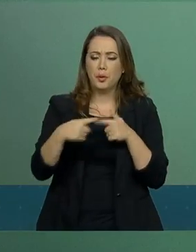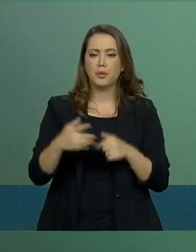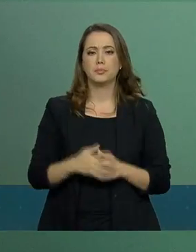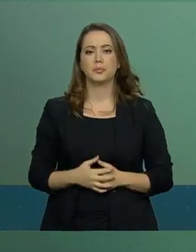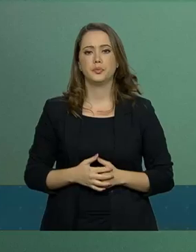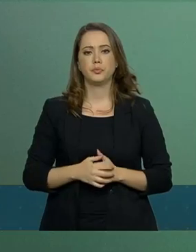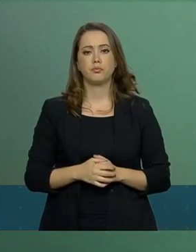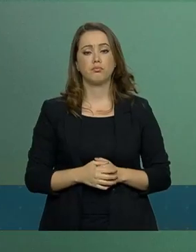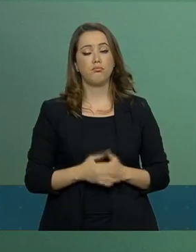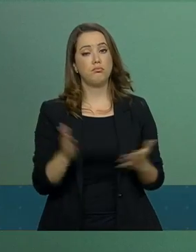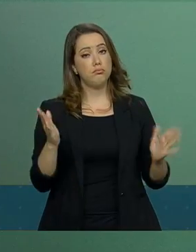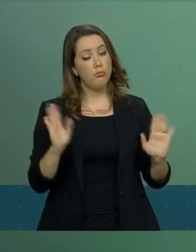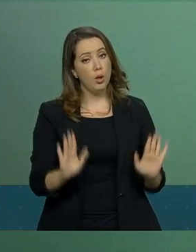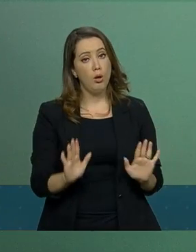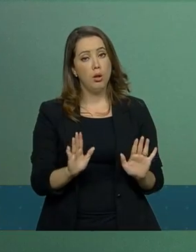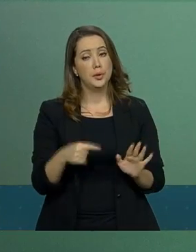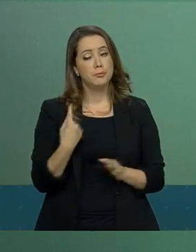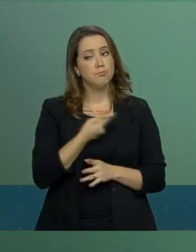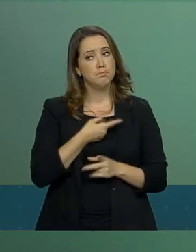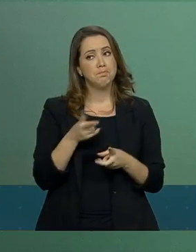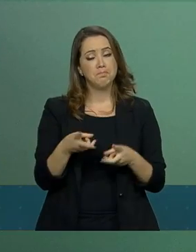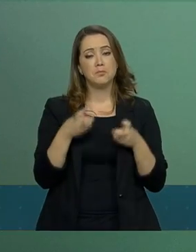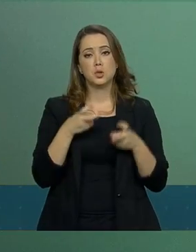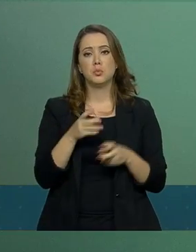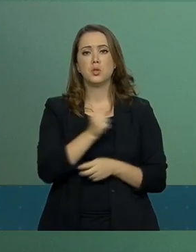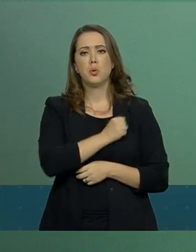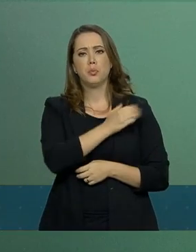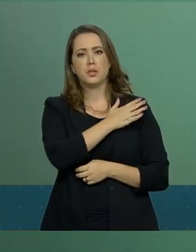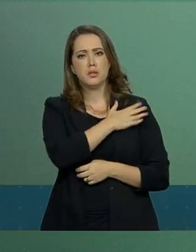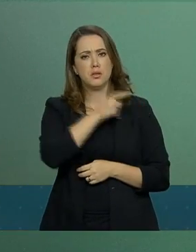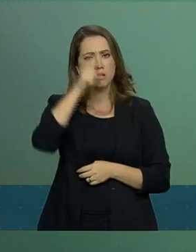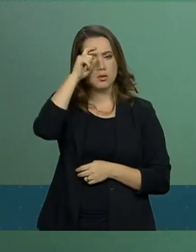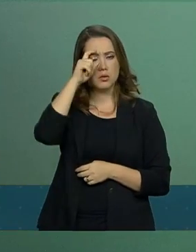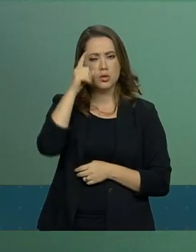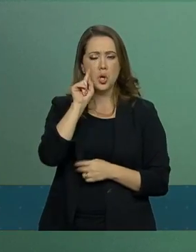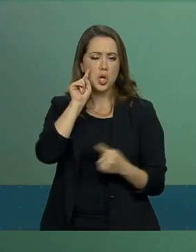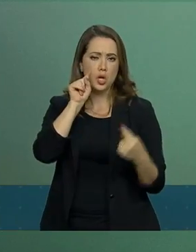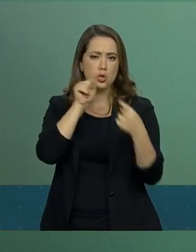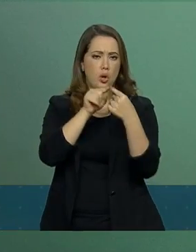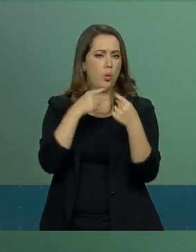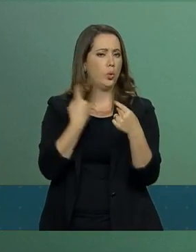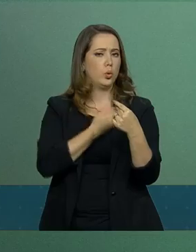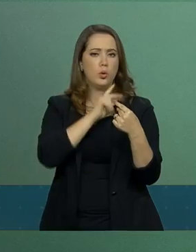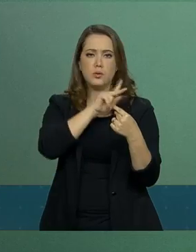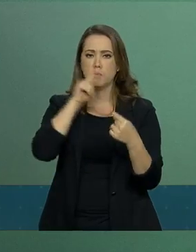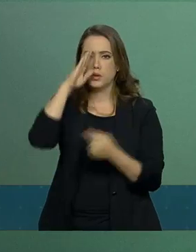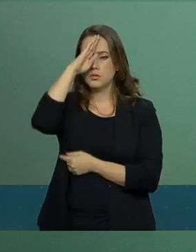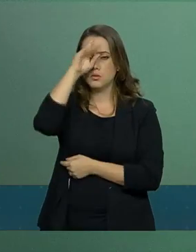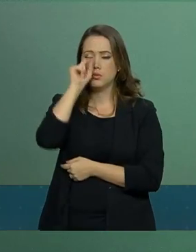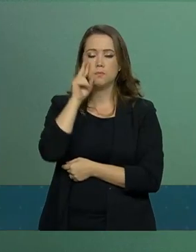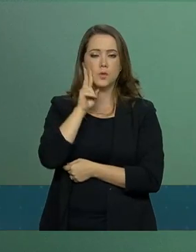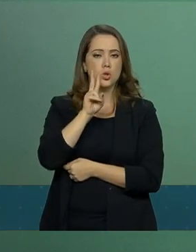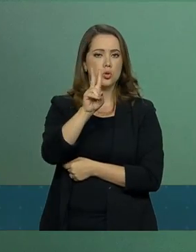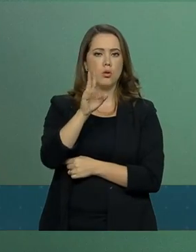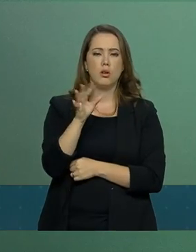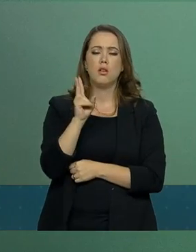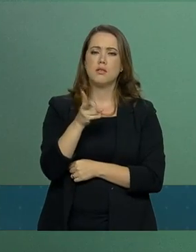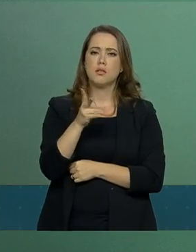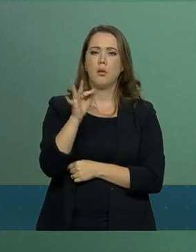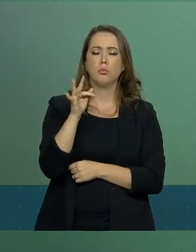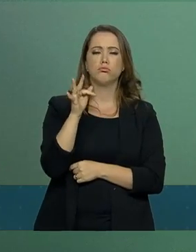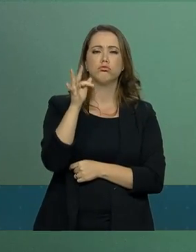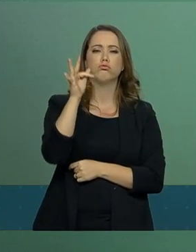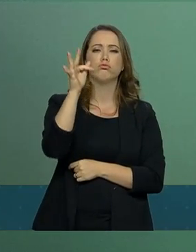declaração do senhor vice-presidente da República está alinhada com o pensamento do nosso presidente de olhar para a frente